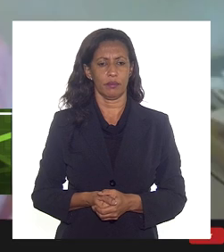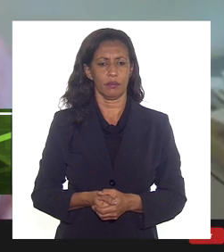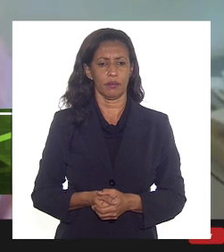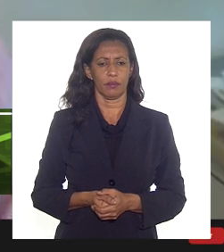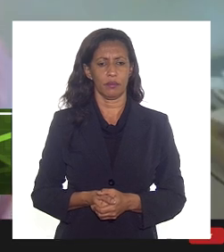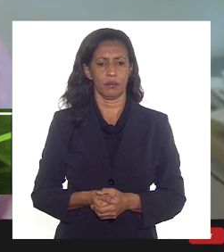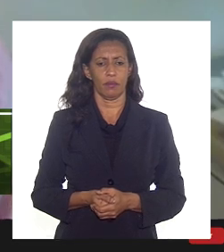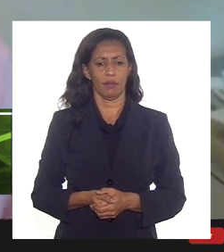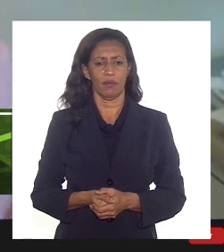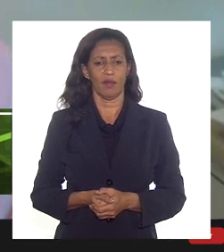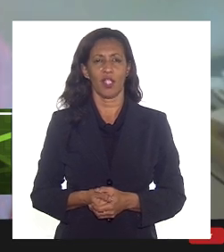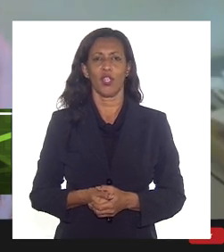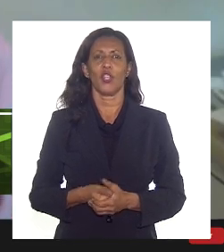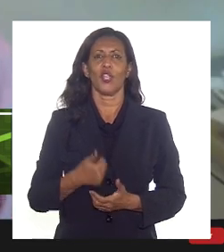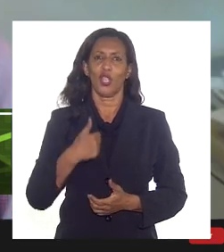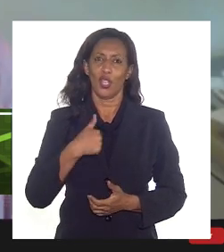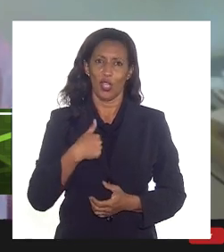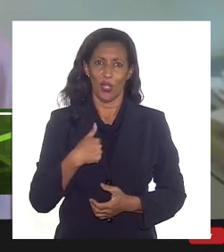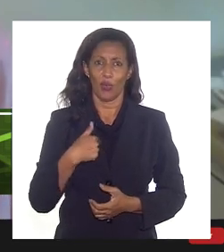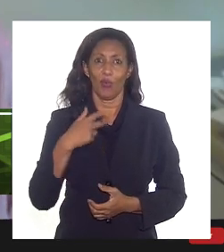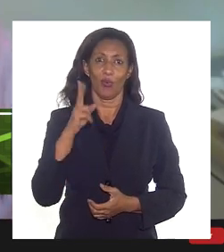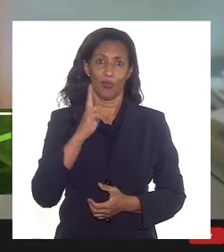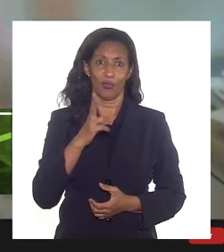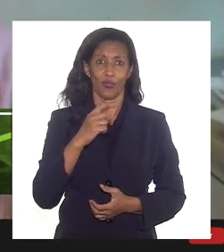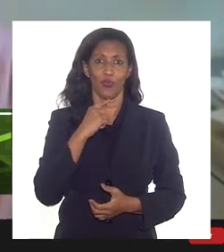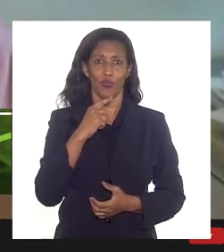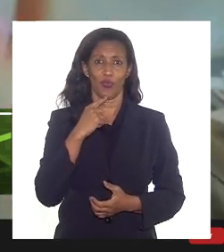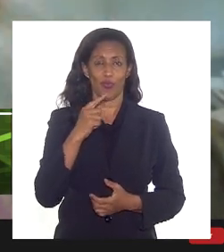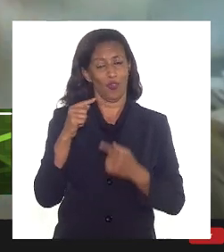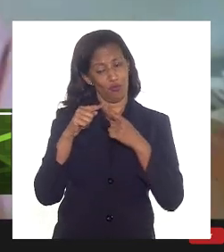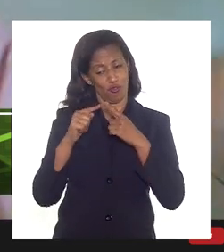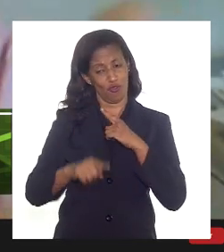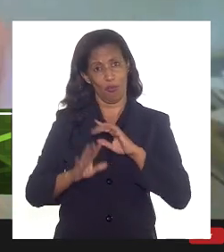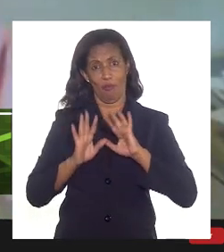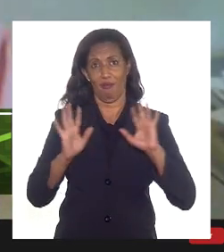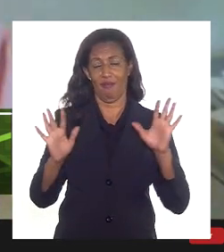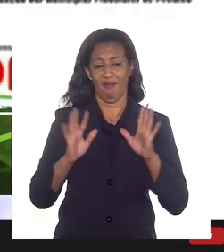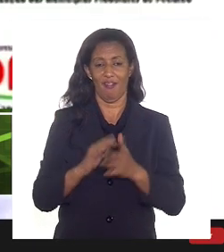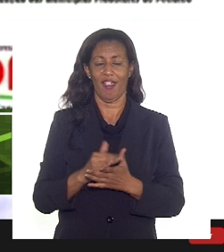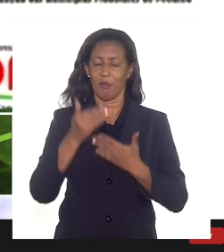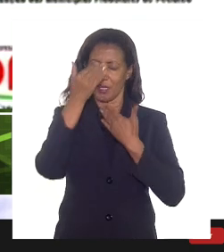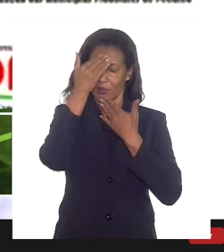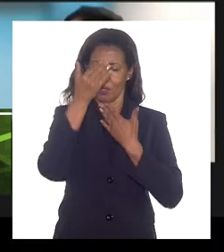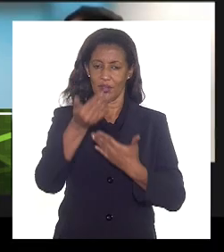diz que eu não tenho que ter profundas discordâncias, mas agradeço